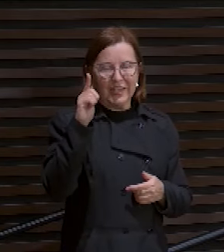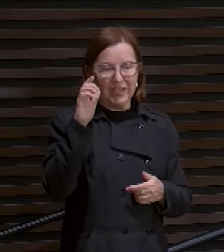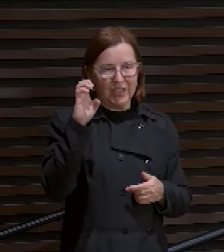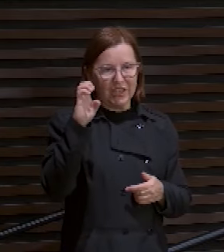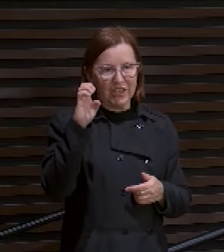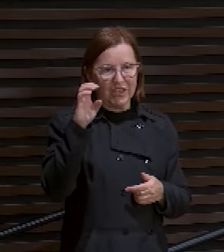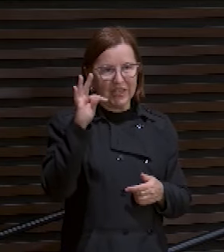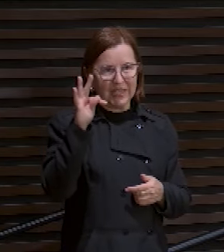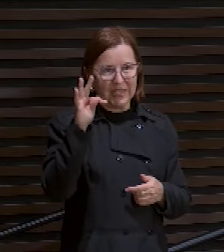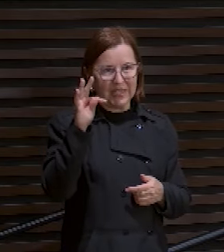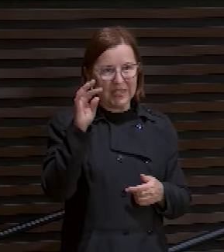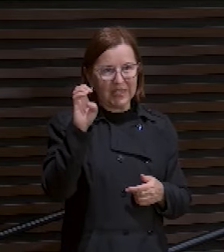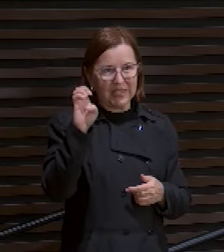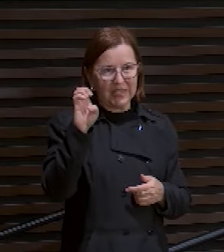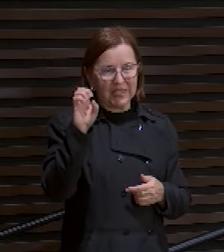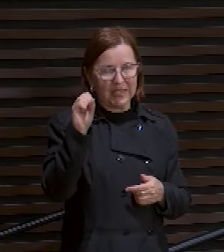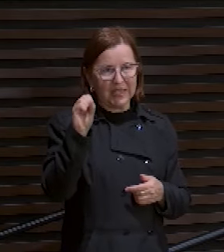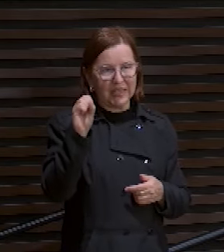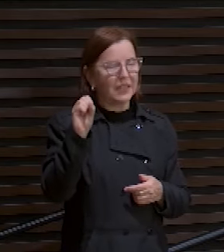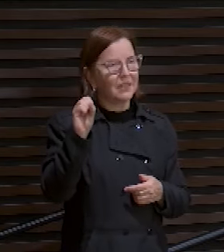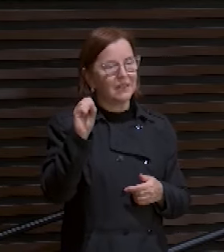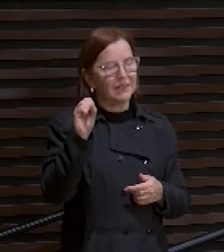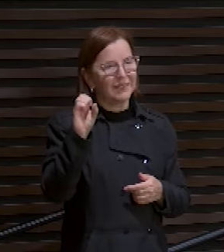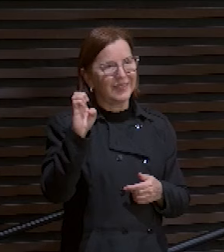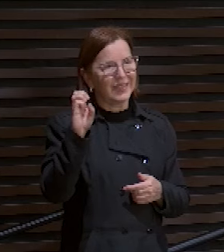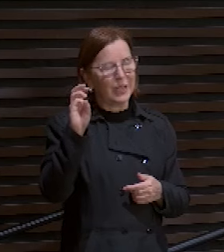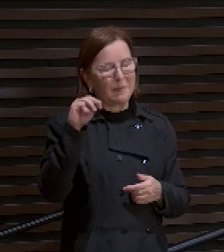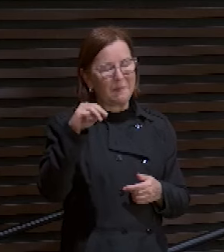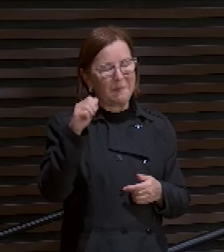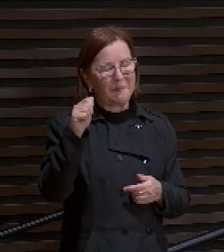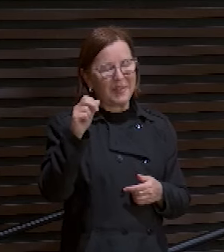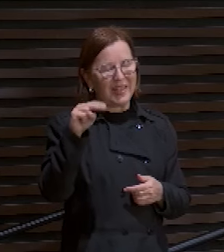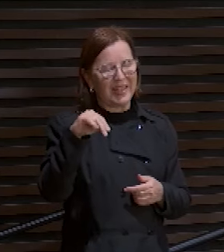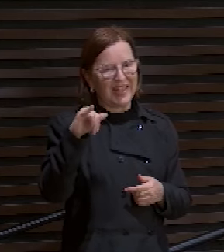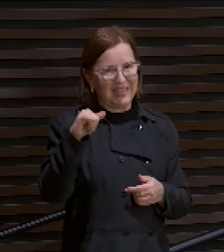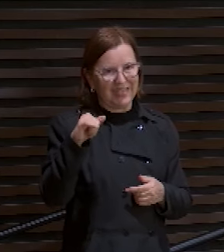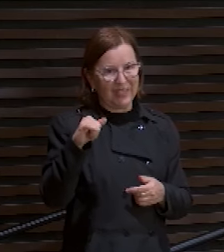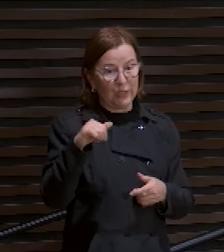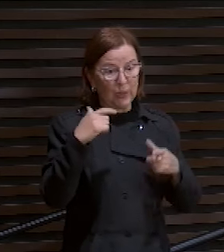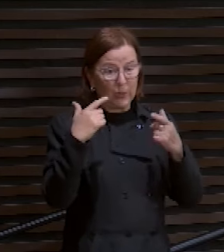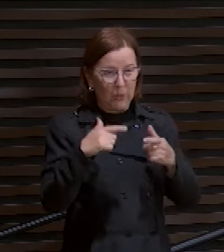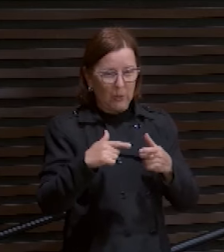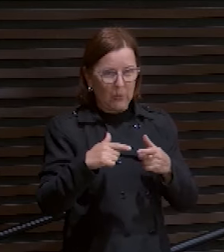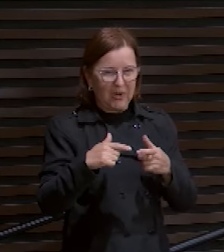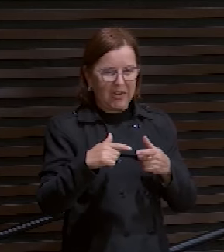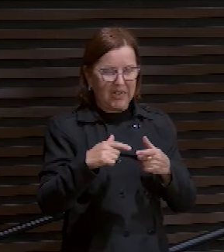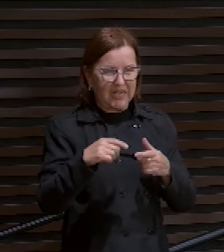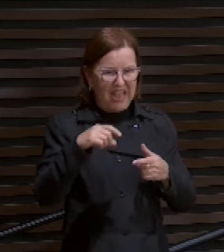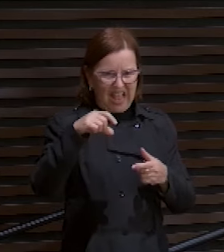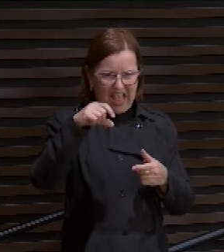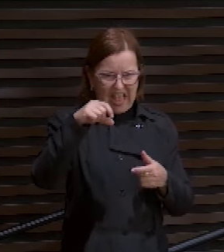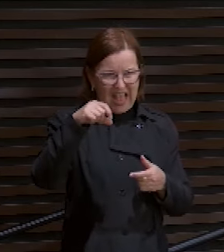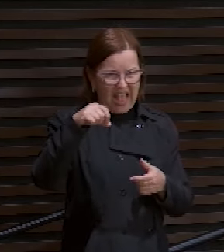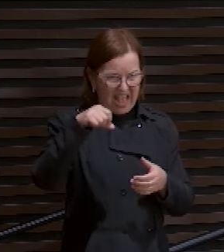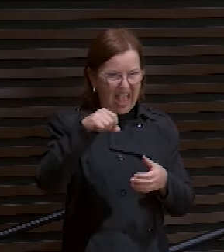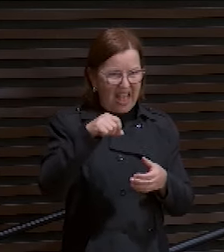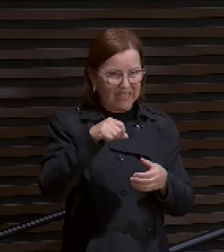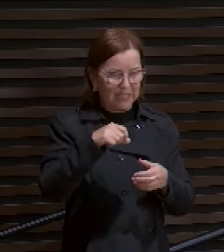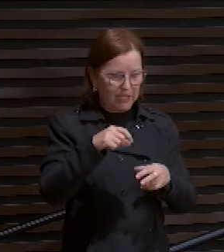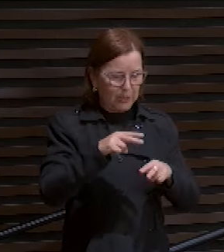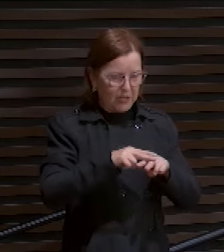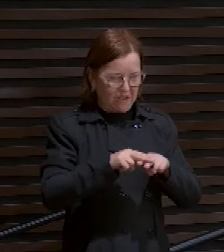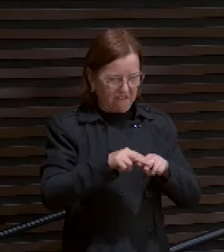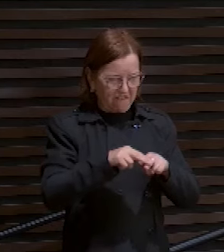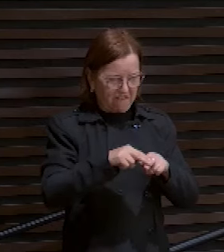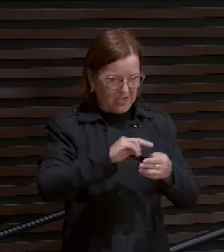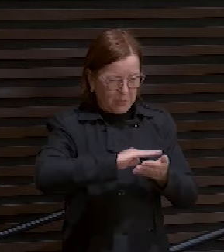oliva. É onde eles prensavam a azeitona. Para sair ali o óleo. E disse aos seus